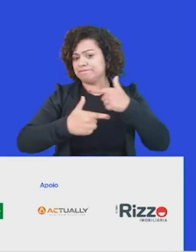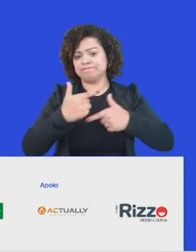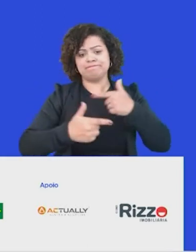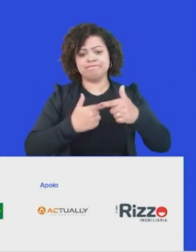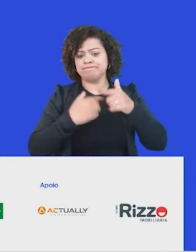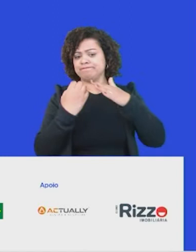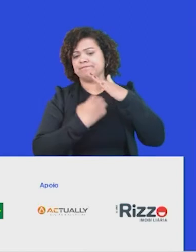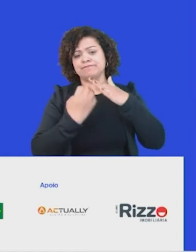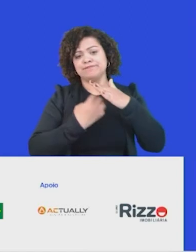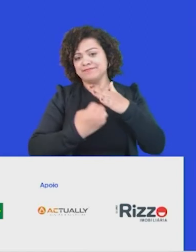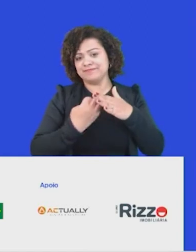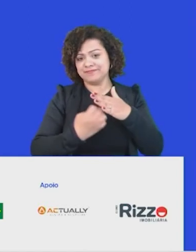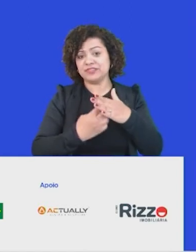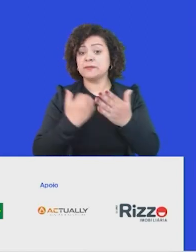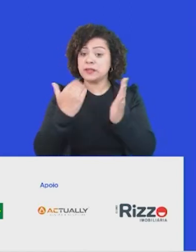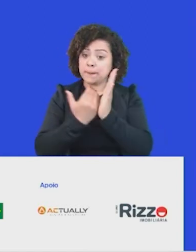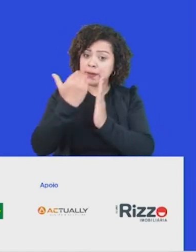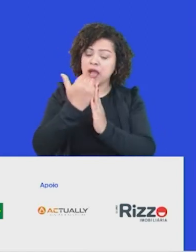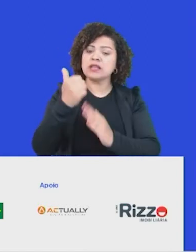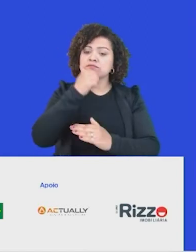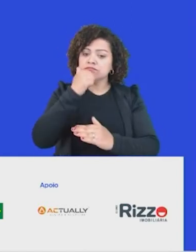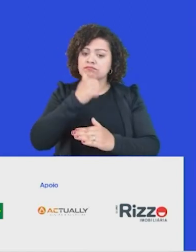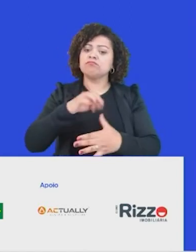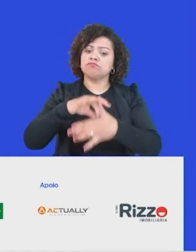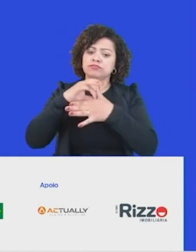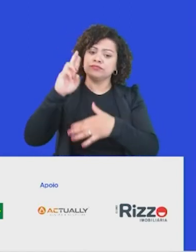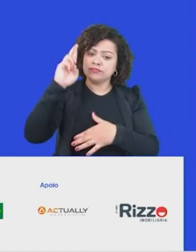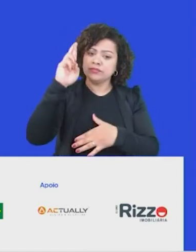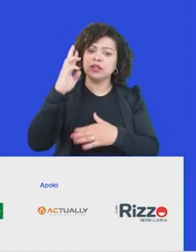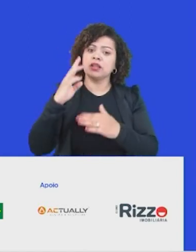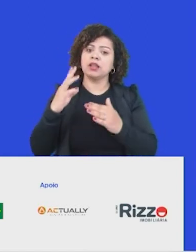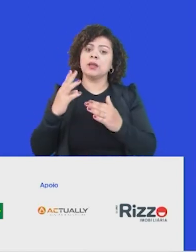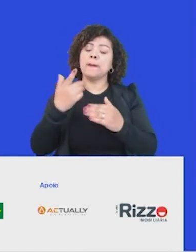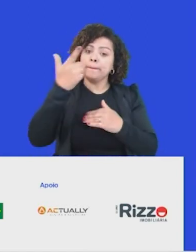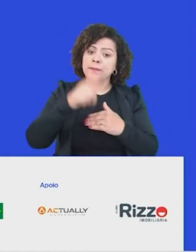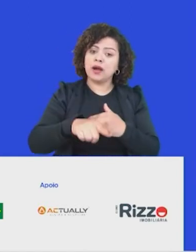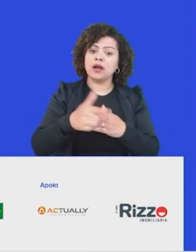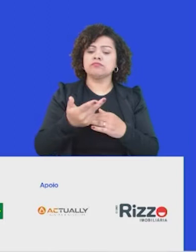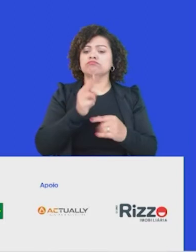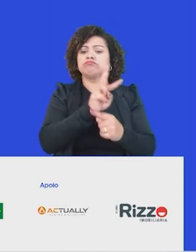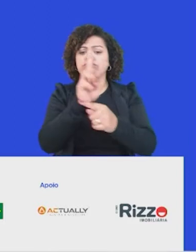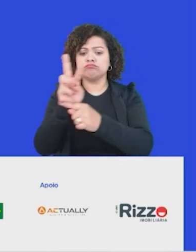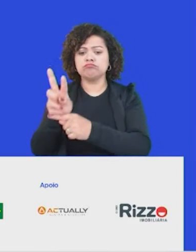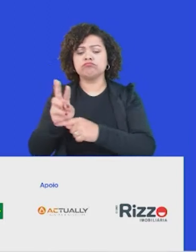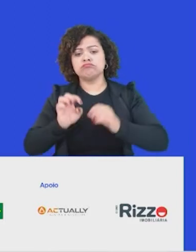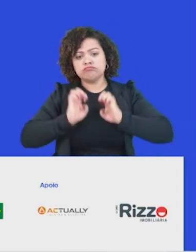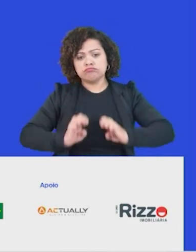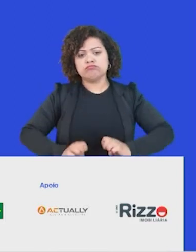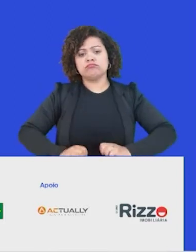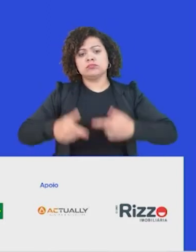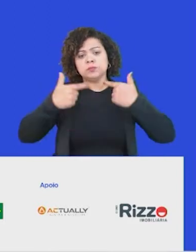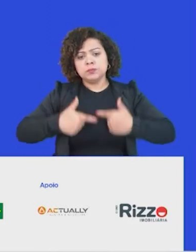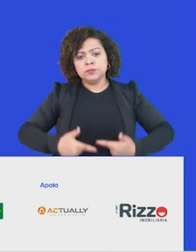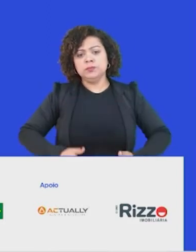duplicar a presença feminina atual nas lideranças, atingirmos a neutralidade de carbono até 2050, que é um desafio imenso para a